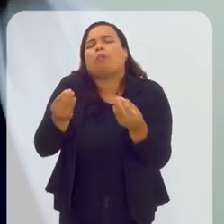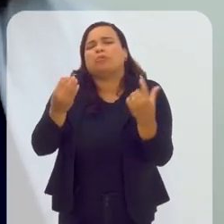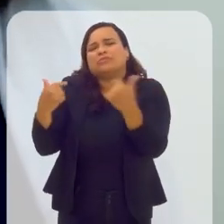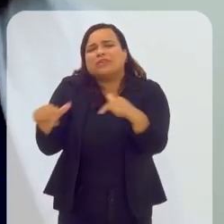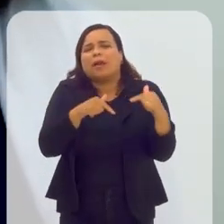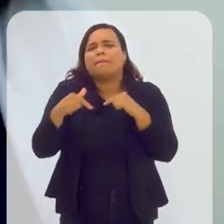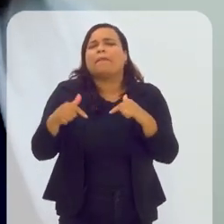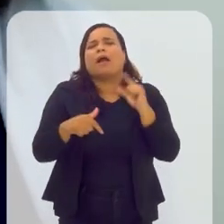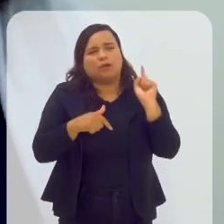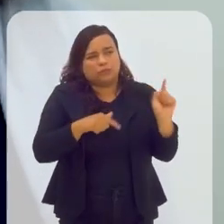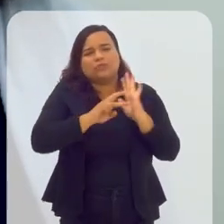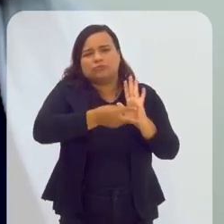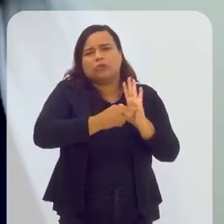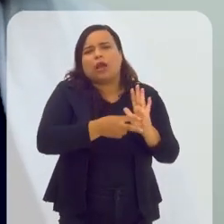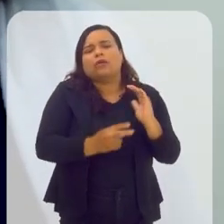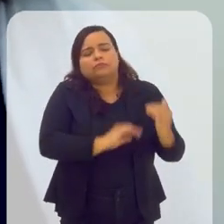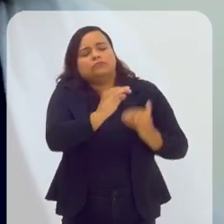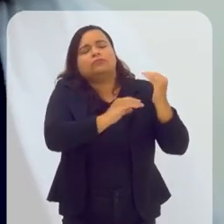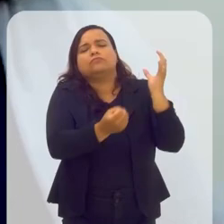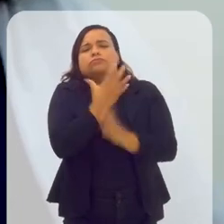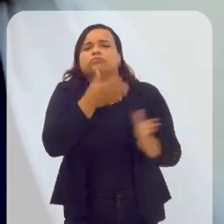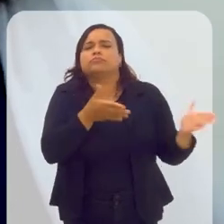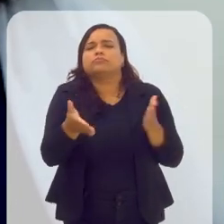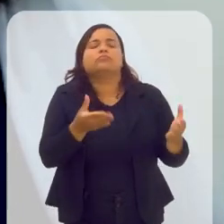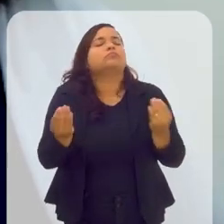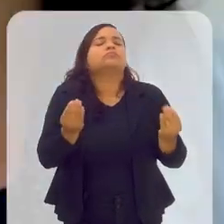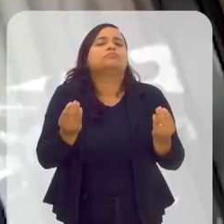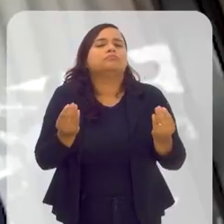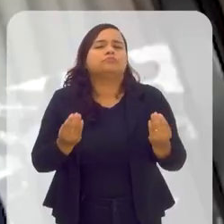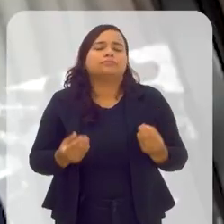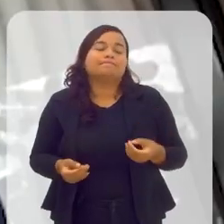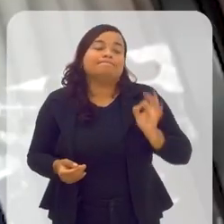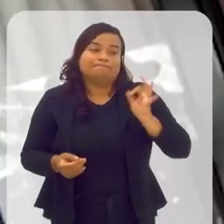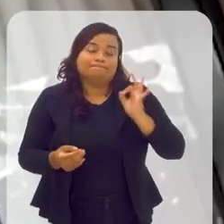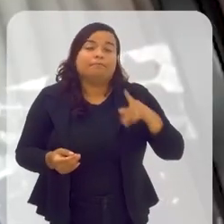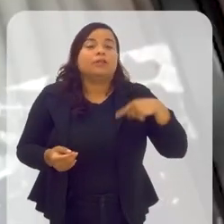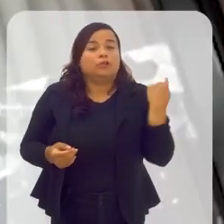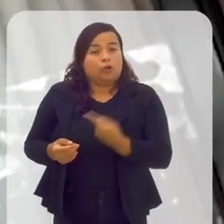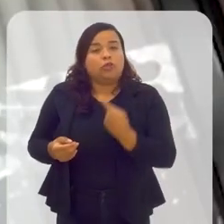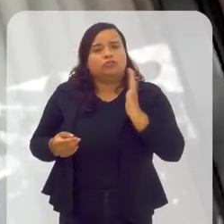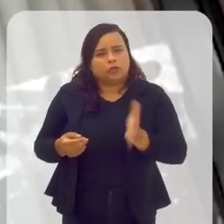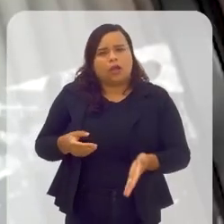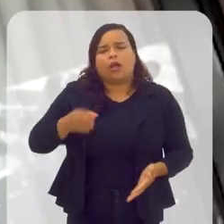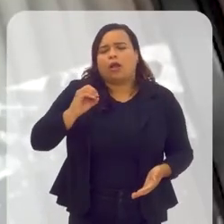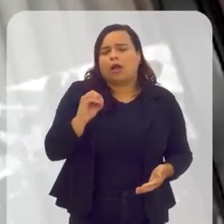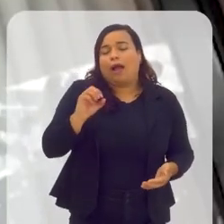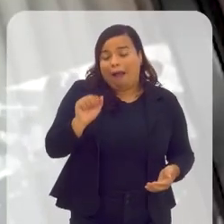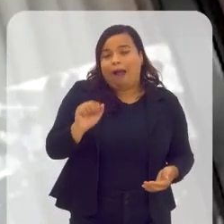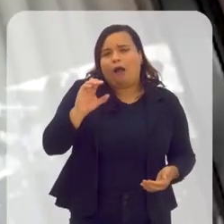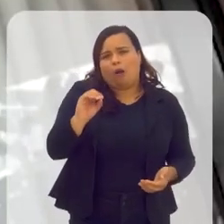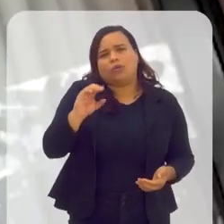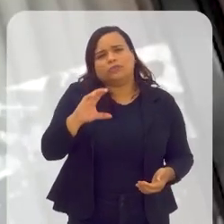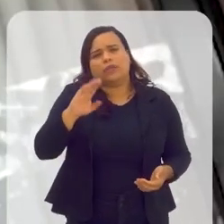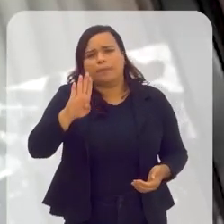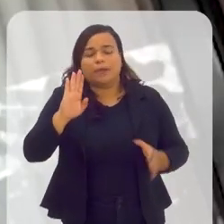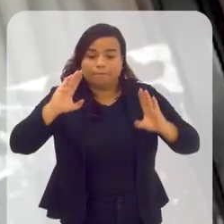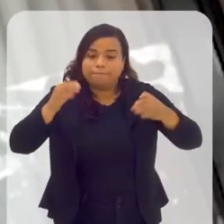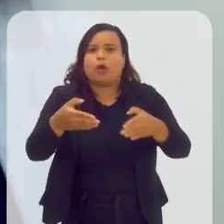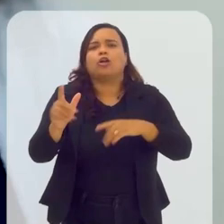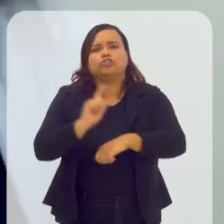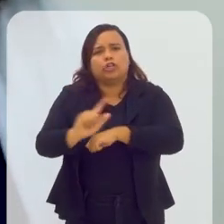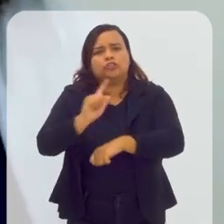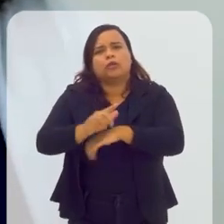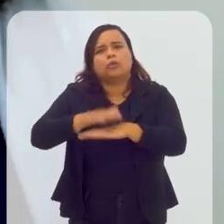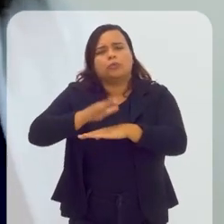que a OCBC Scope desenvolveu durante esse período? Bem, nós já entramos na OCB, nossa gestão, muito focada em